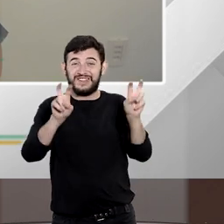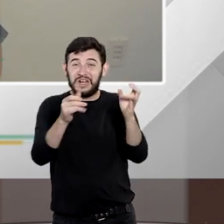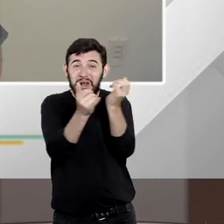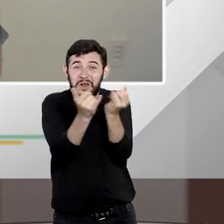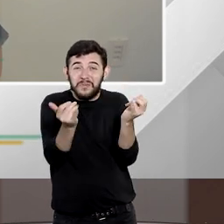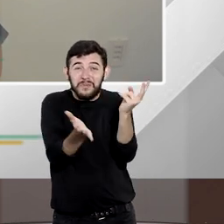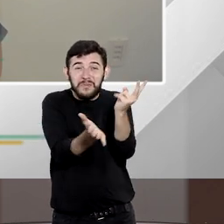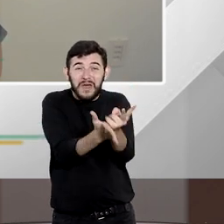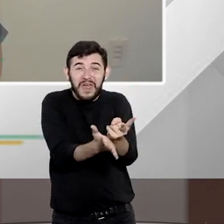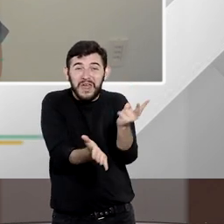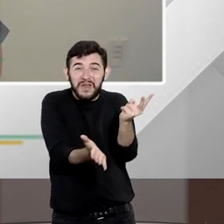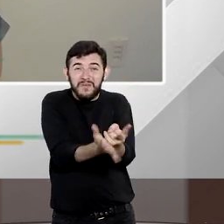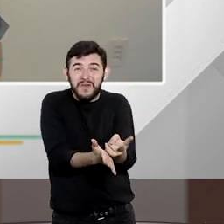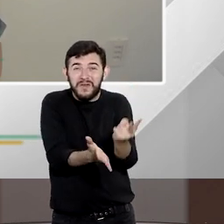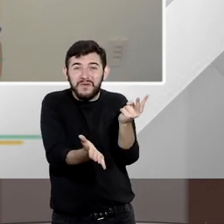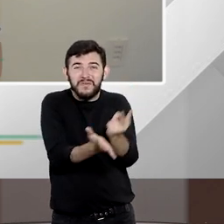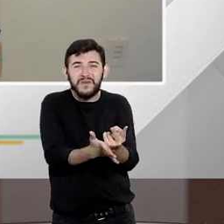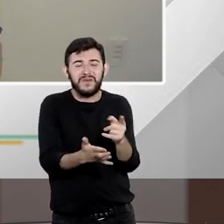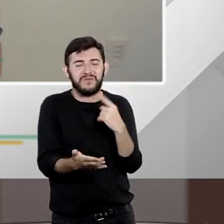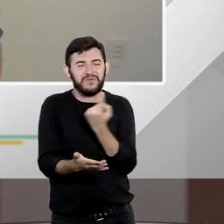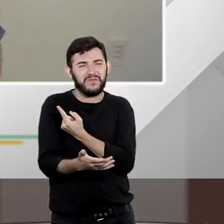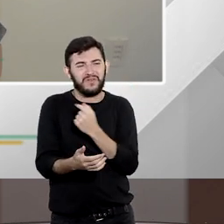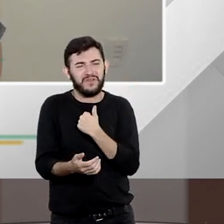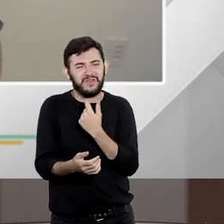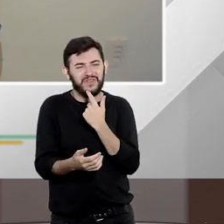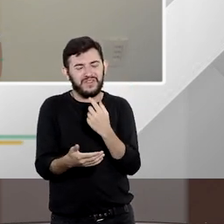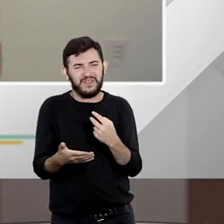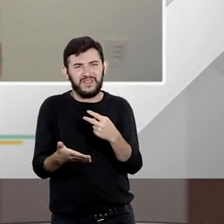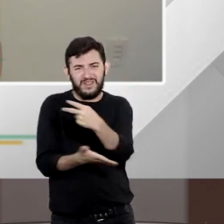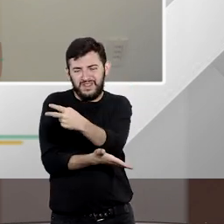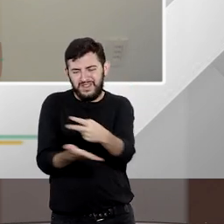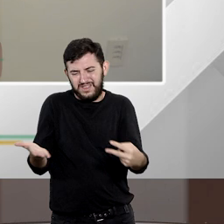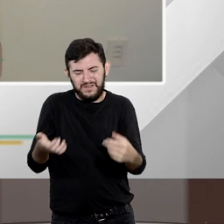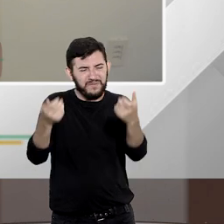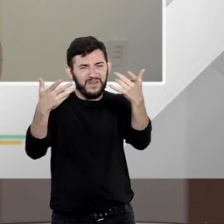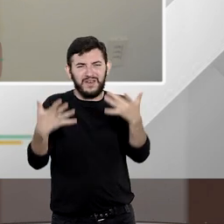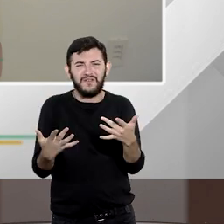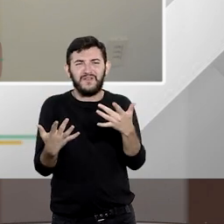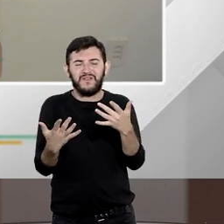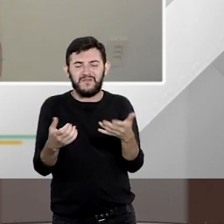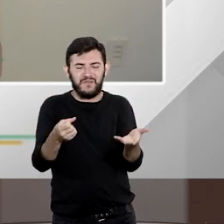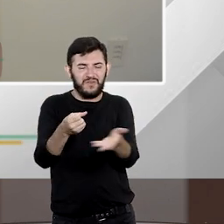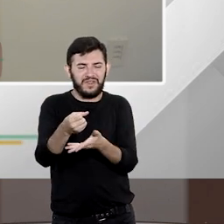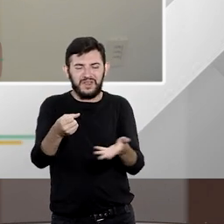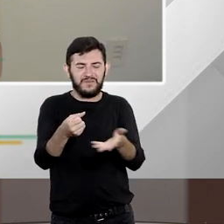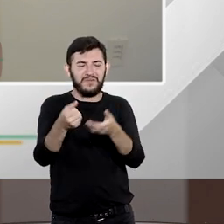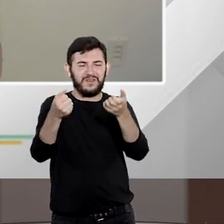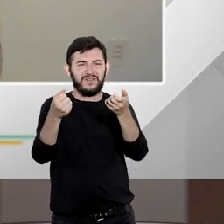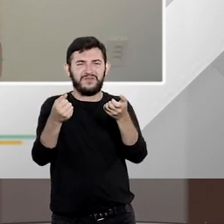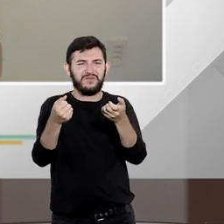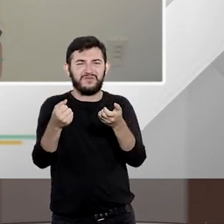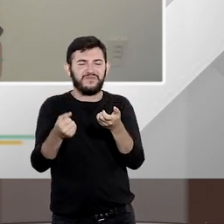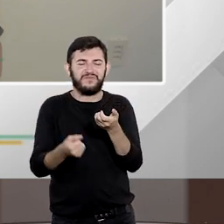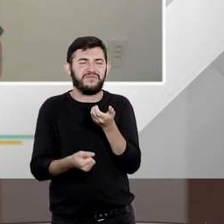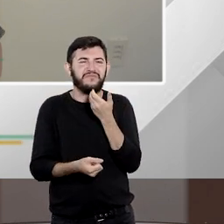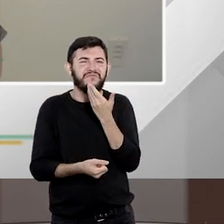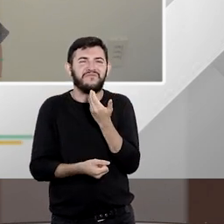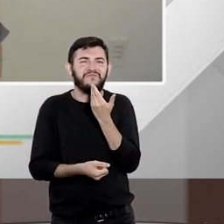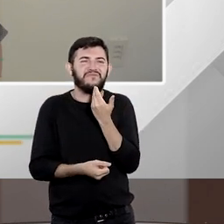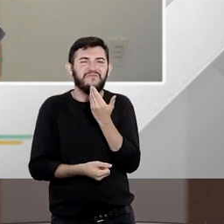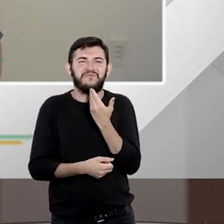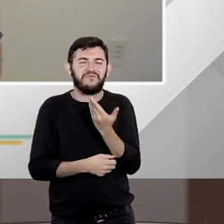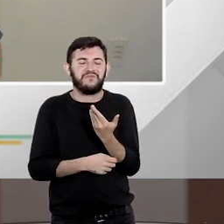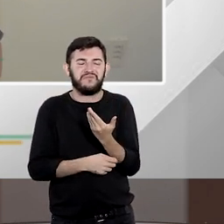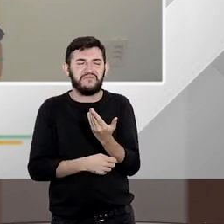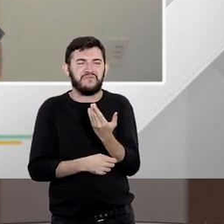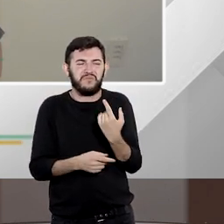e que a gente olhava e dizia mas não tem fundamento não tem porquê essa ação popular existir sabe e querendo